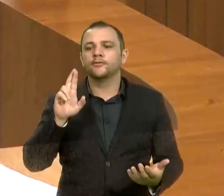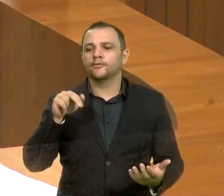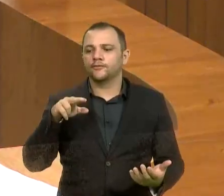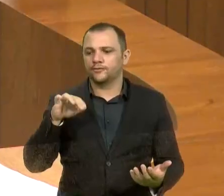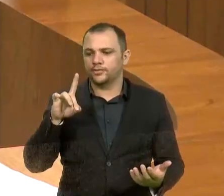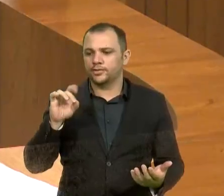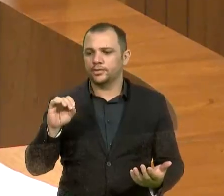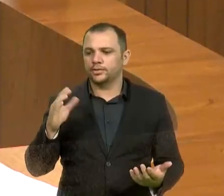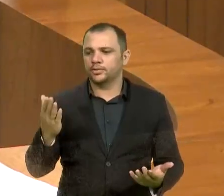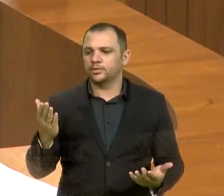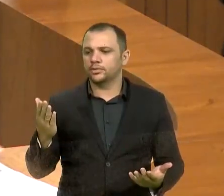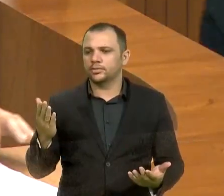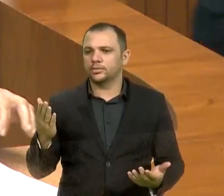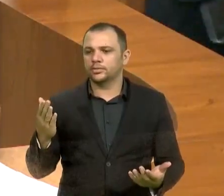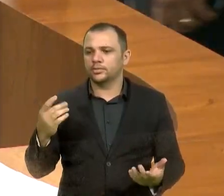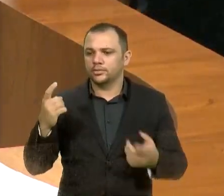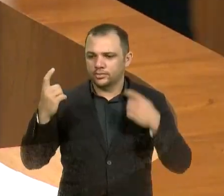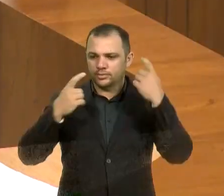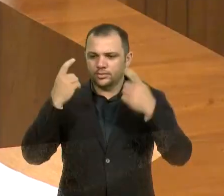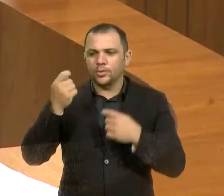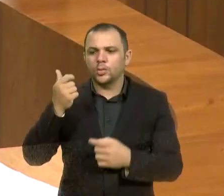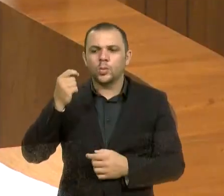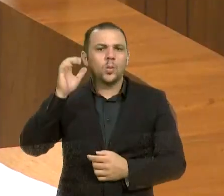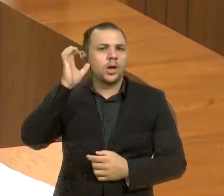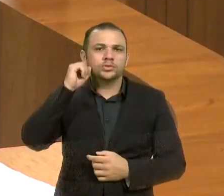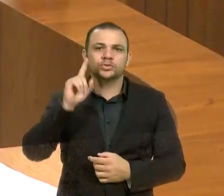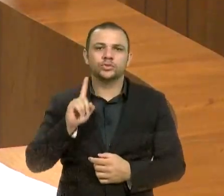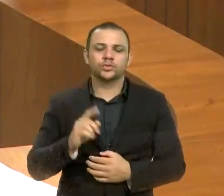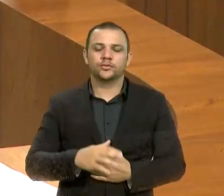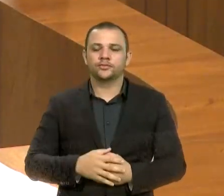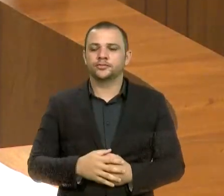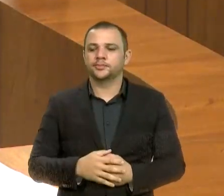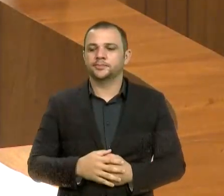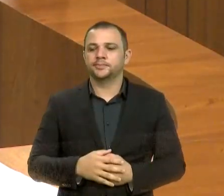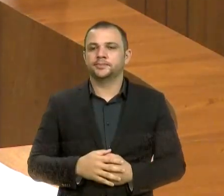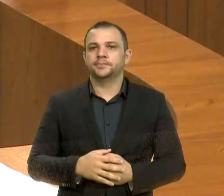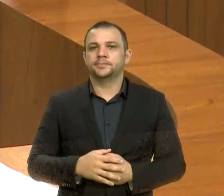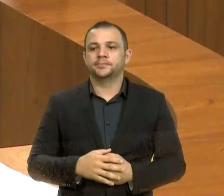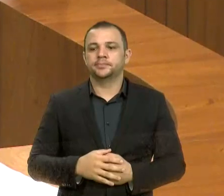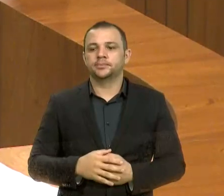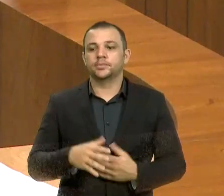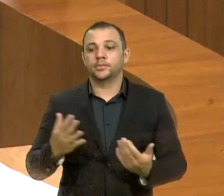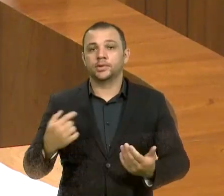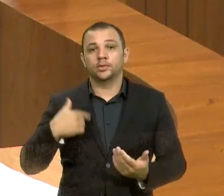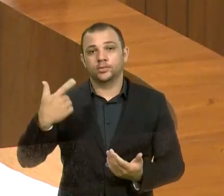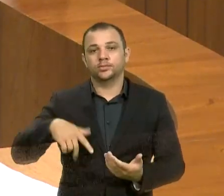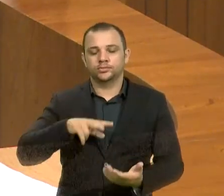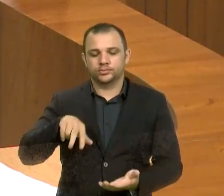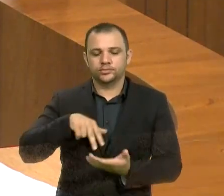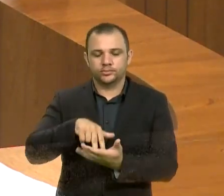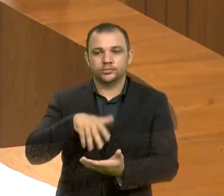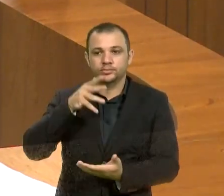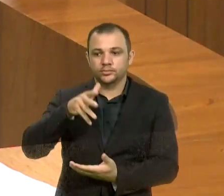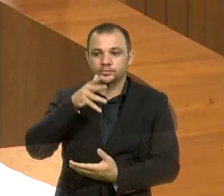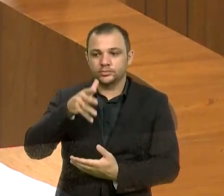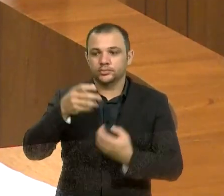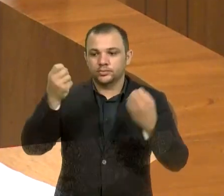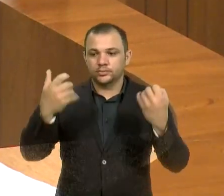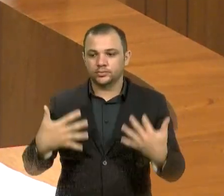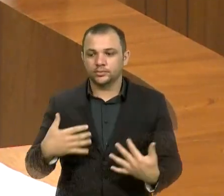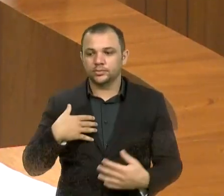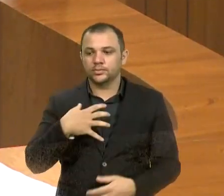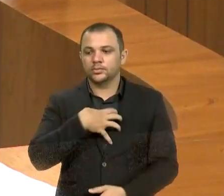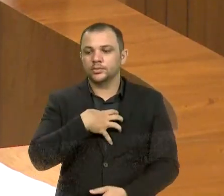Eu estava preocupado que quase não estava ouvindo. Então, gente, mais uma vez eu subo essa tribuna para relatar a minha